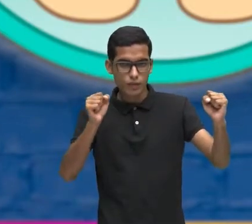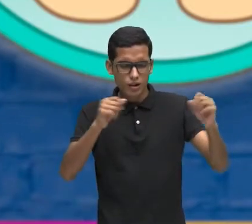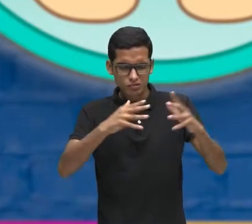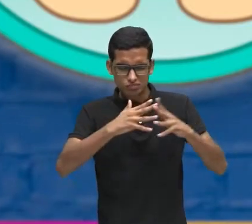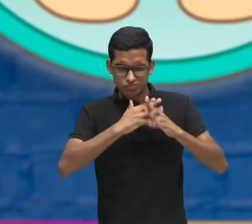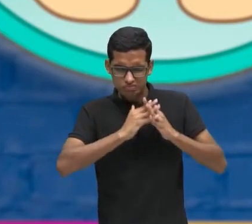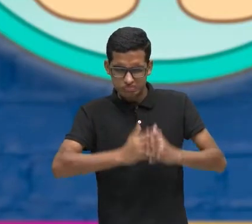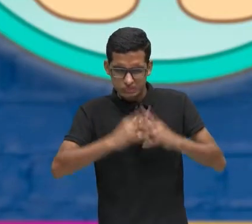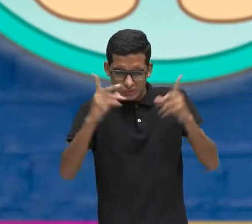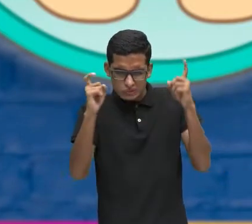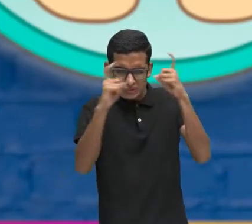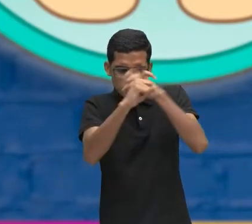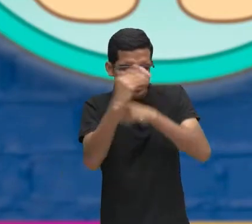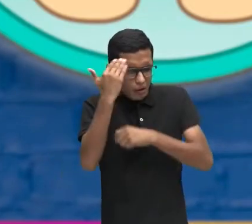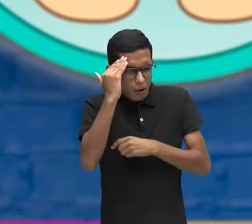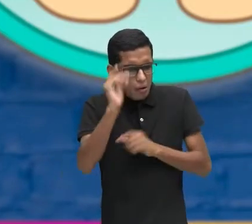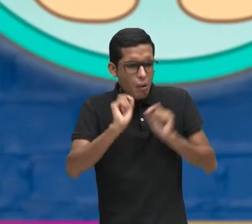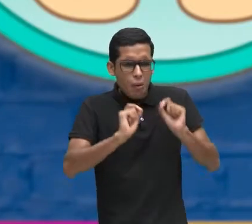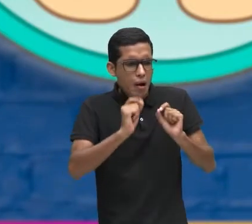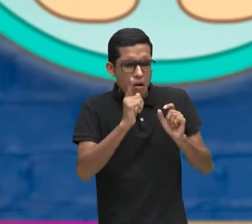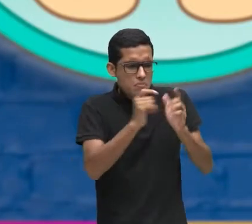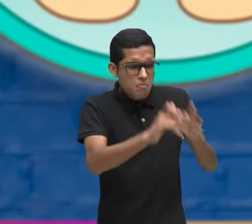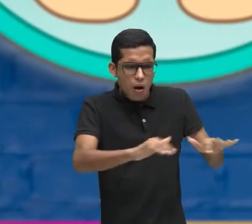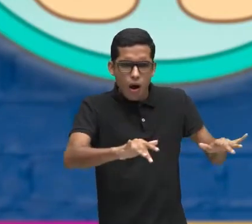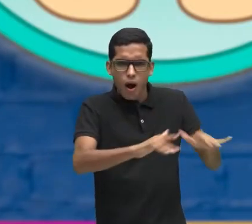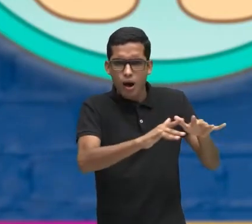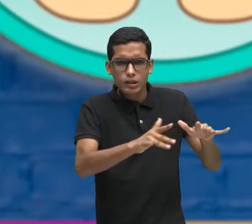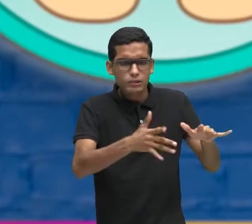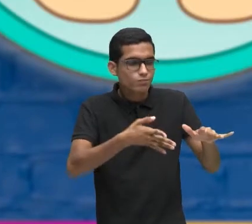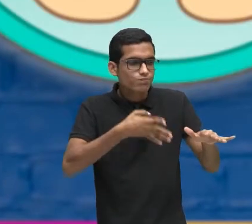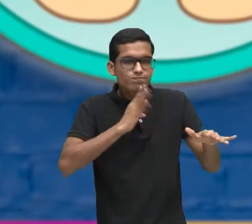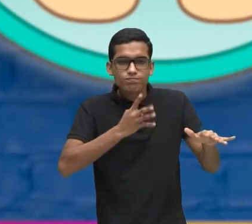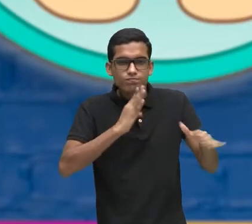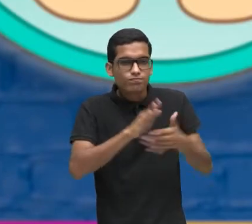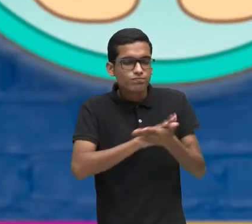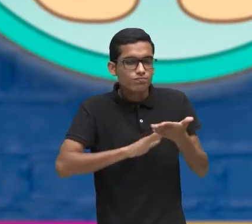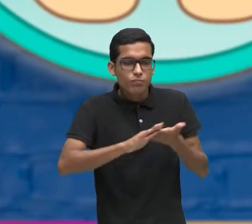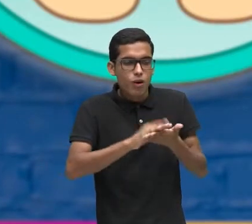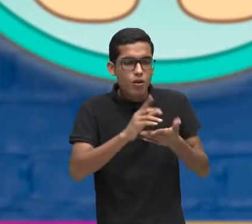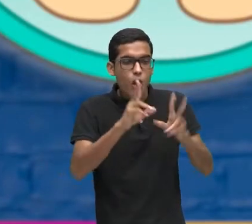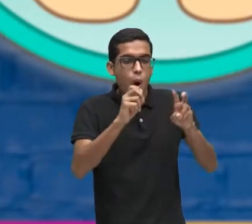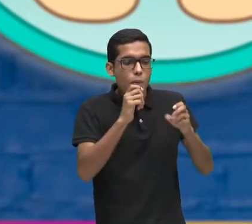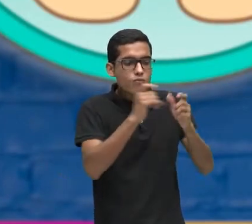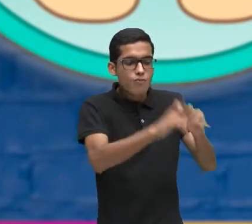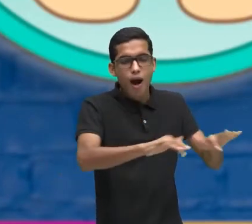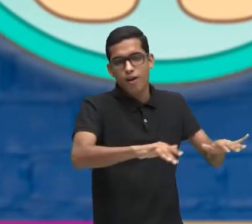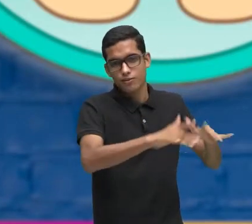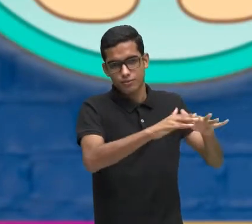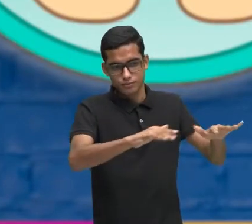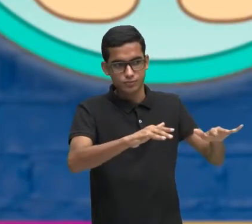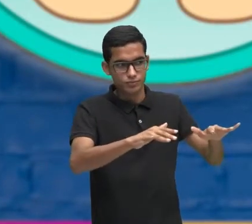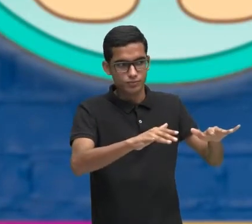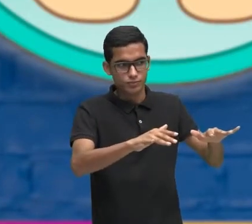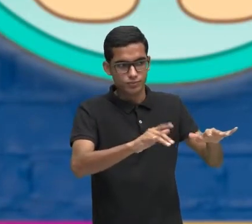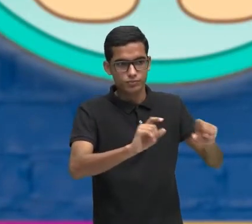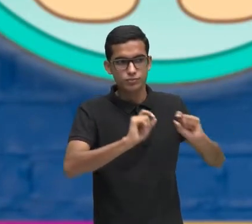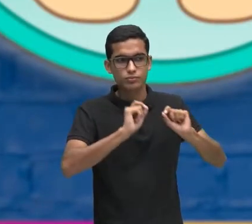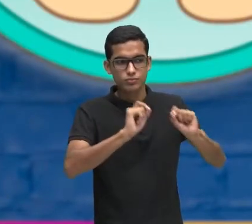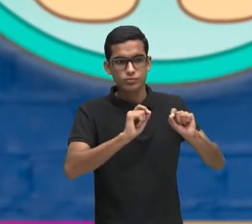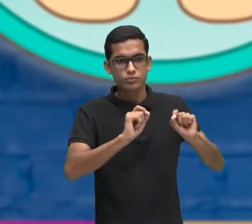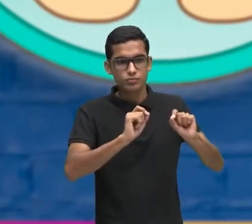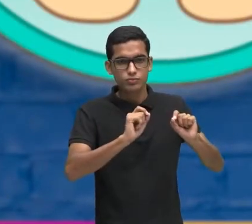O mar tinha algo Que ela não conhecia ainda Então, O que aconteceu com os